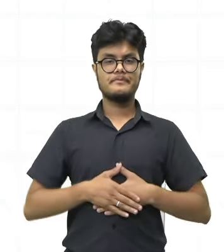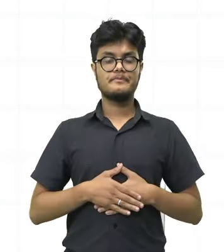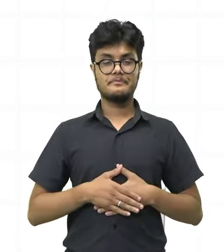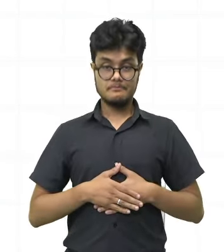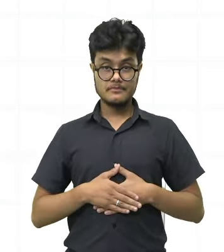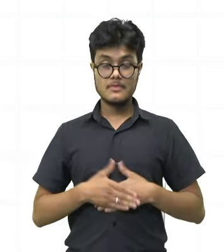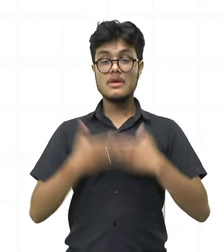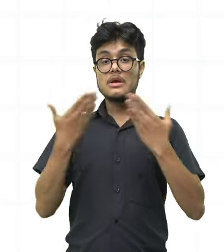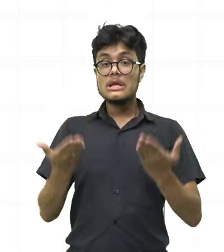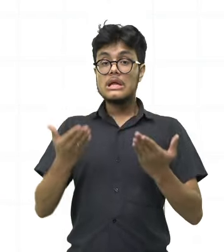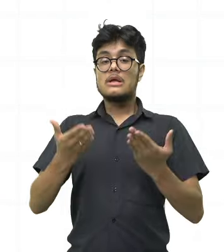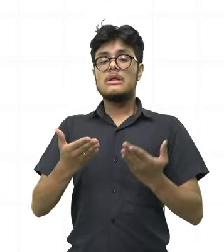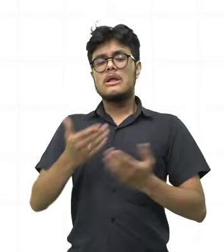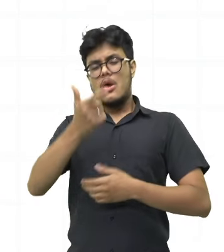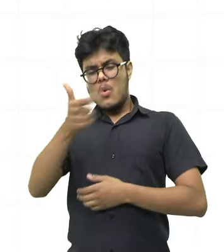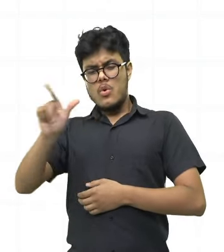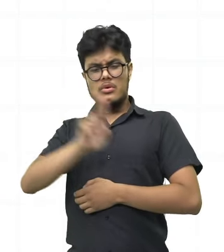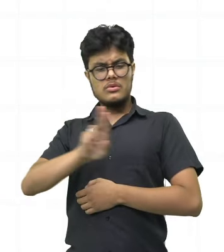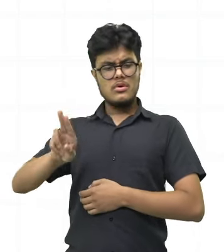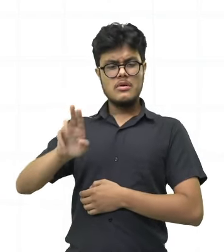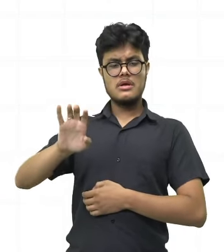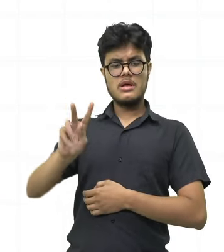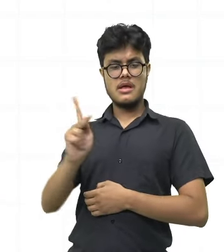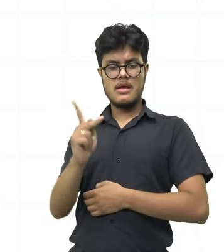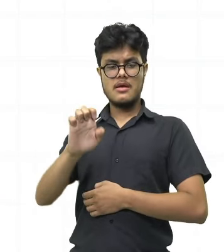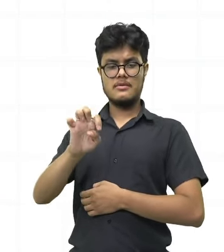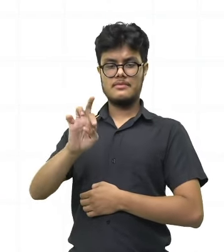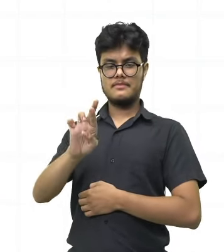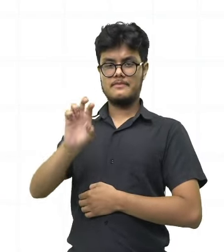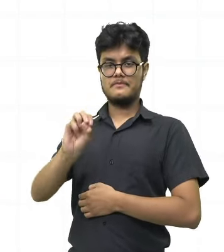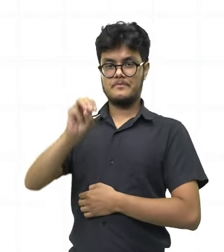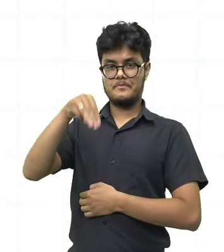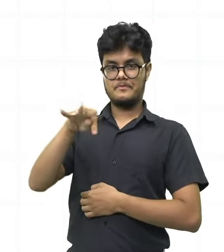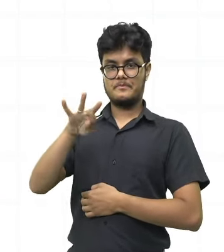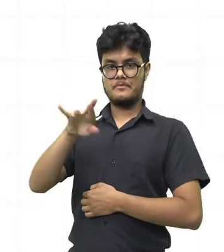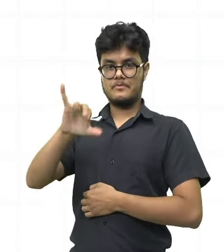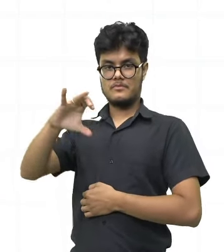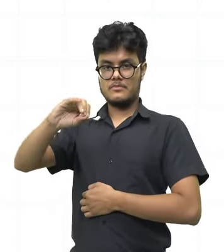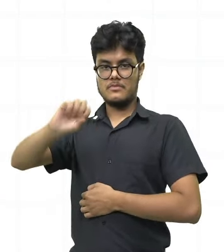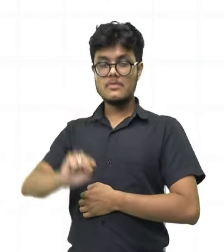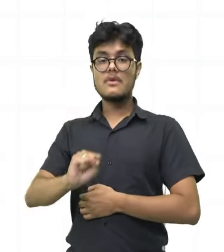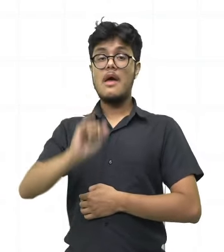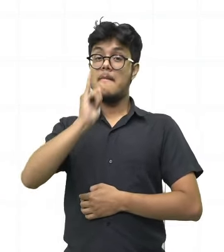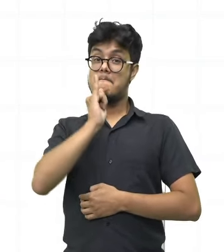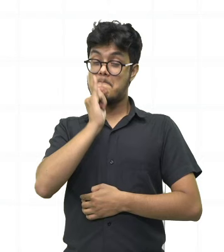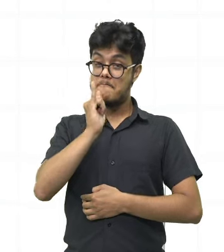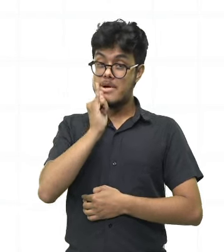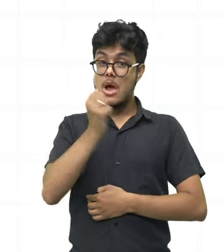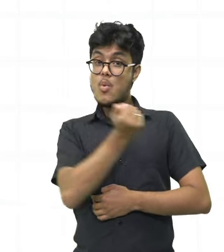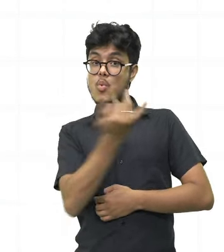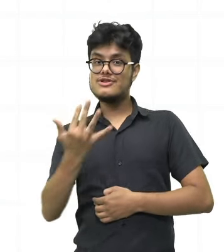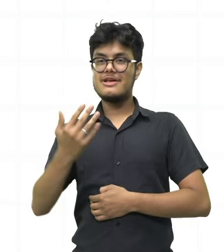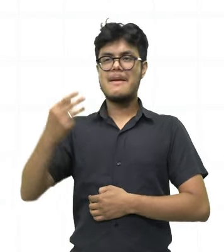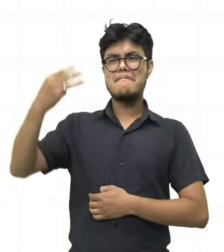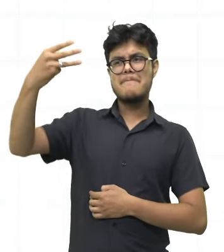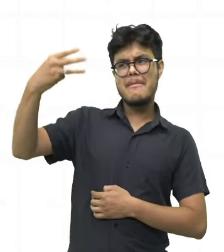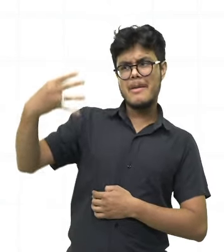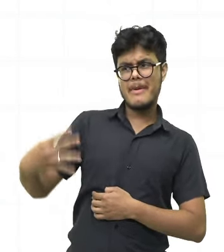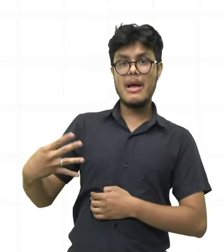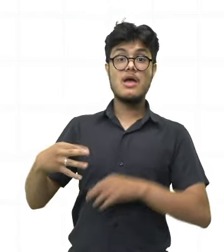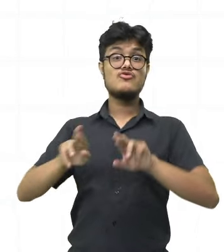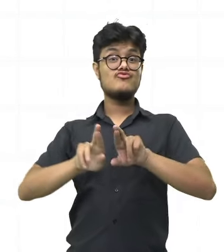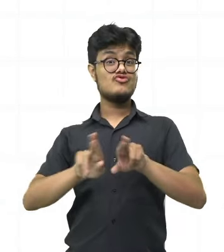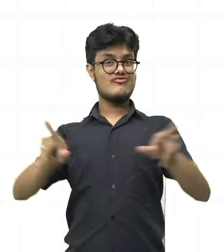versos heterométricos. São aqueles que possuem medidas diferentes. Ou